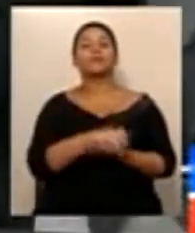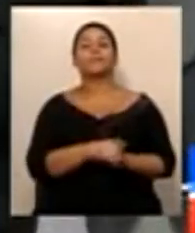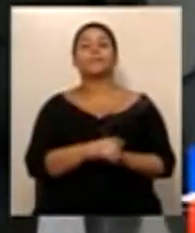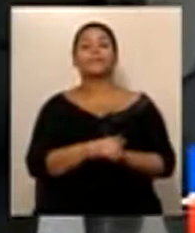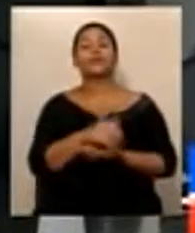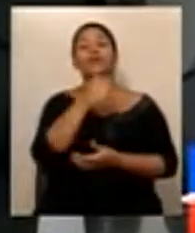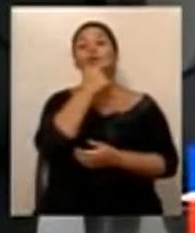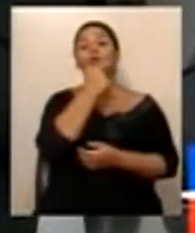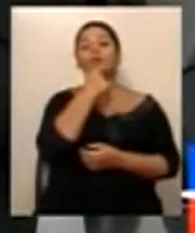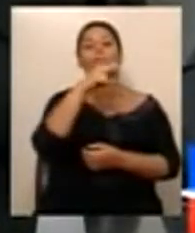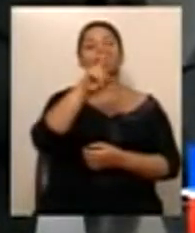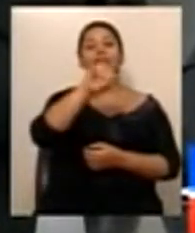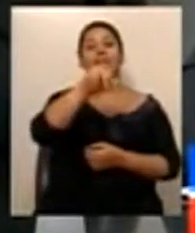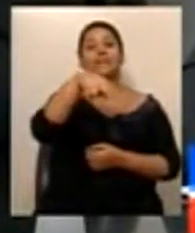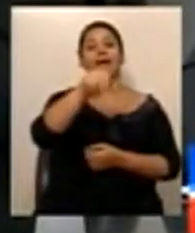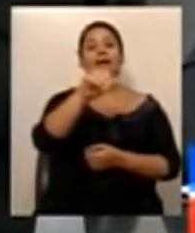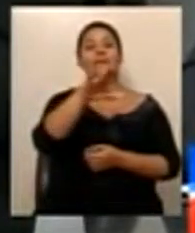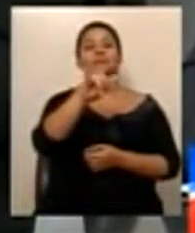Deputado Inácio Loyola.